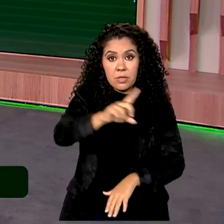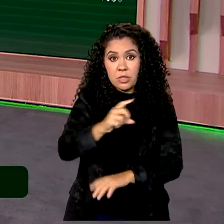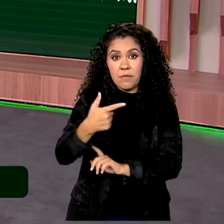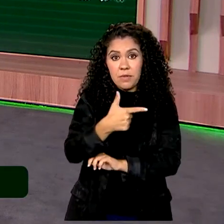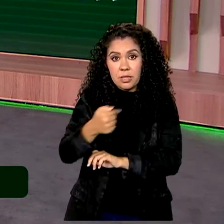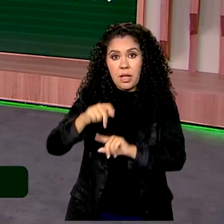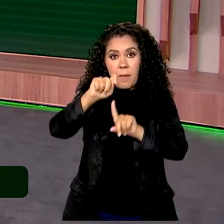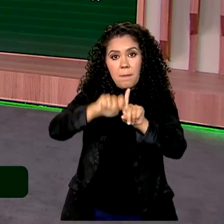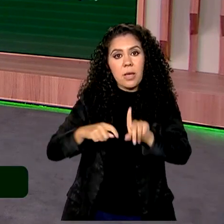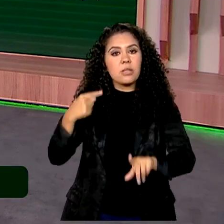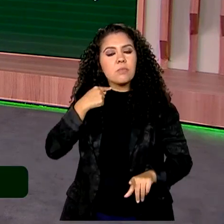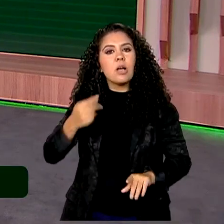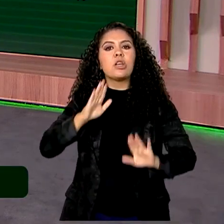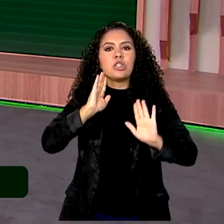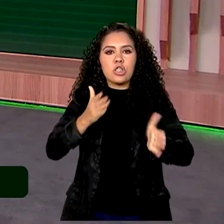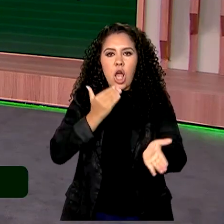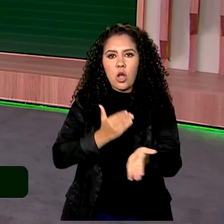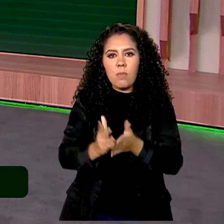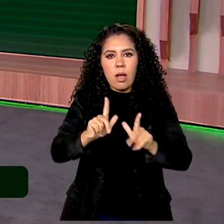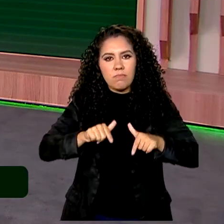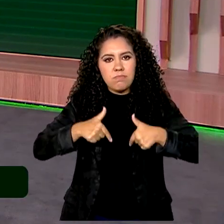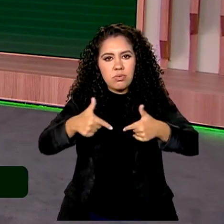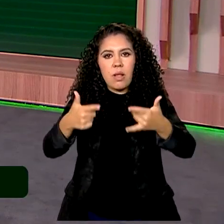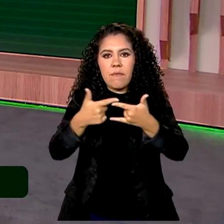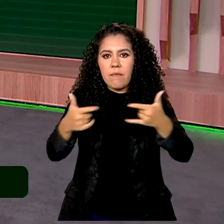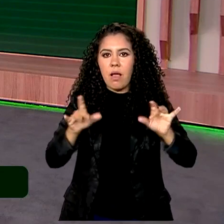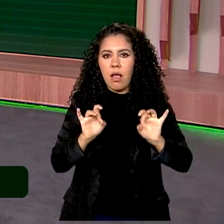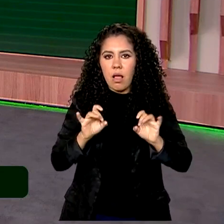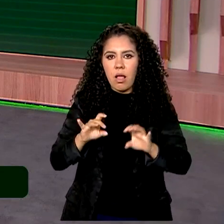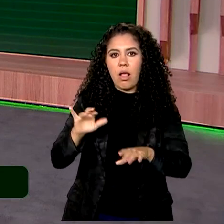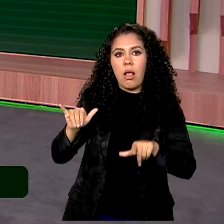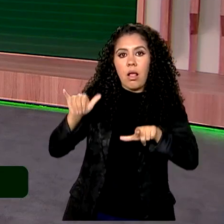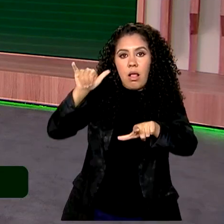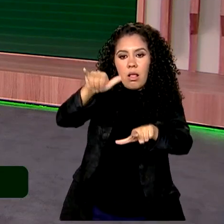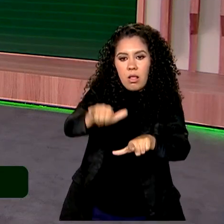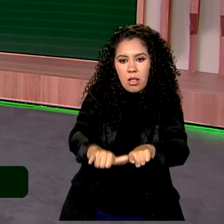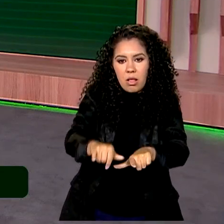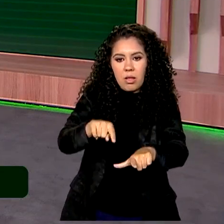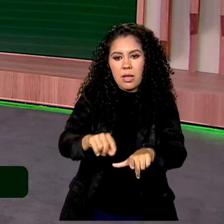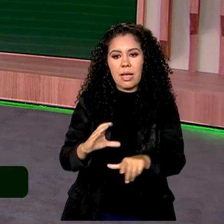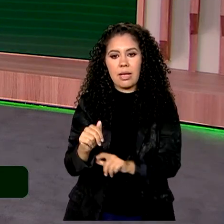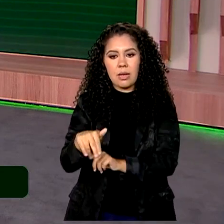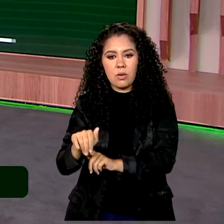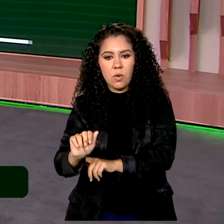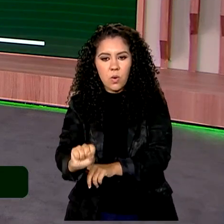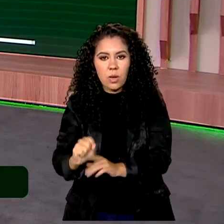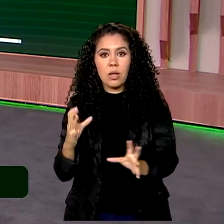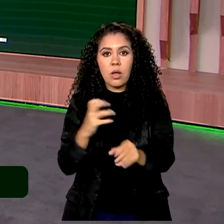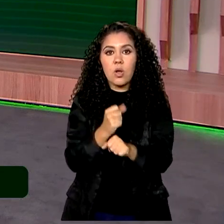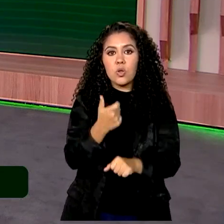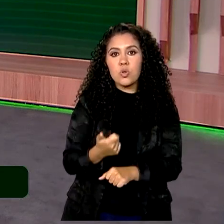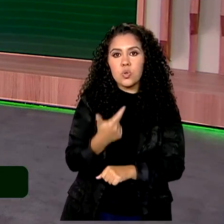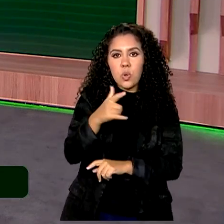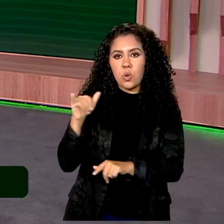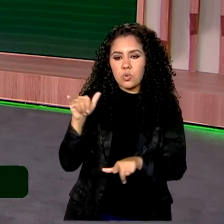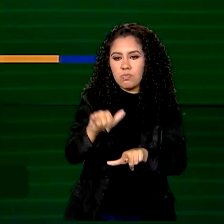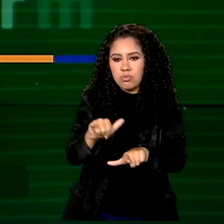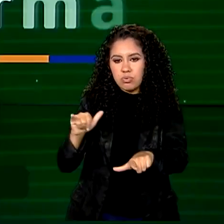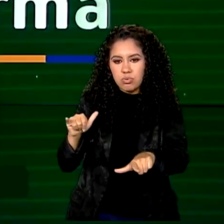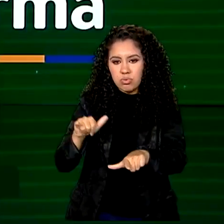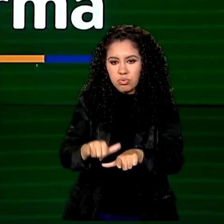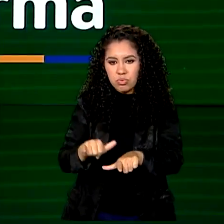inicia a operação comercial na base aérea de Canoas, no Rio Grande do Sul. Vão ser 12 voos semanais operados pela empresa.